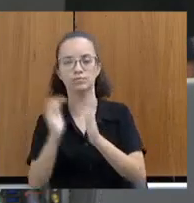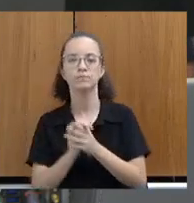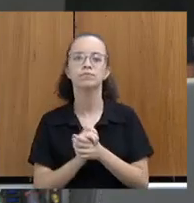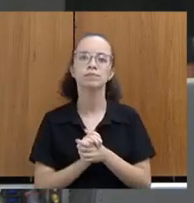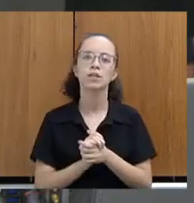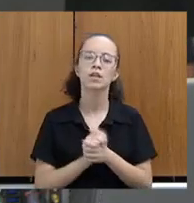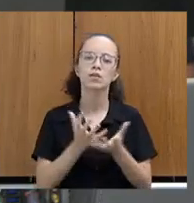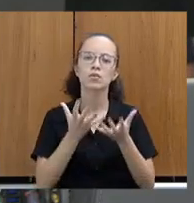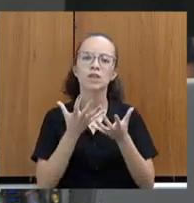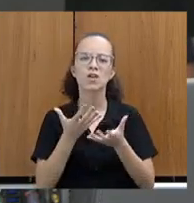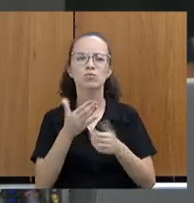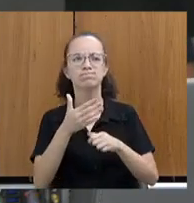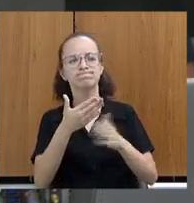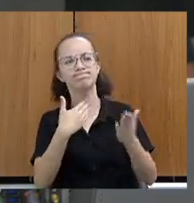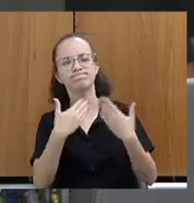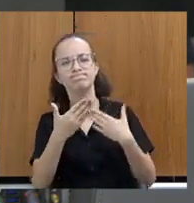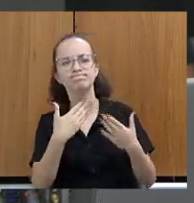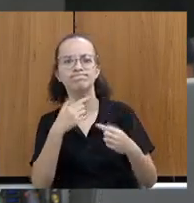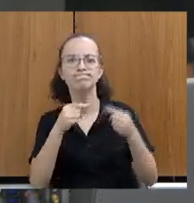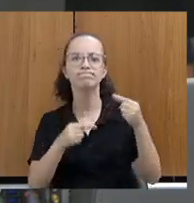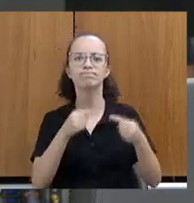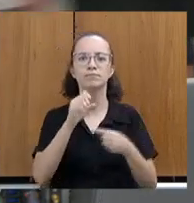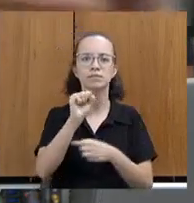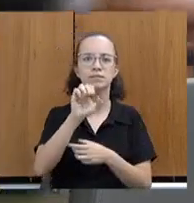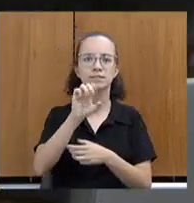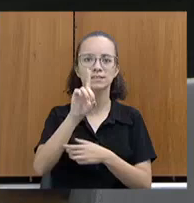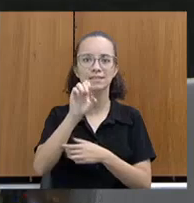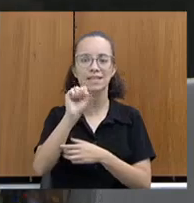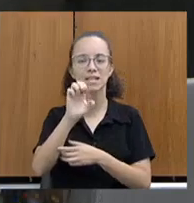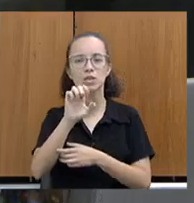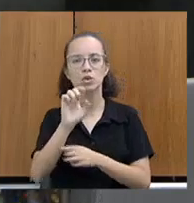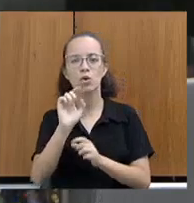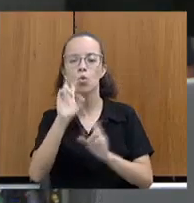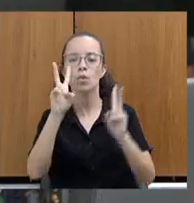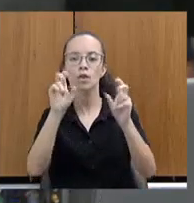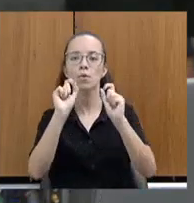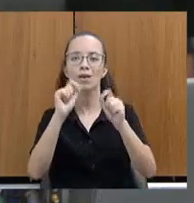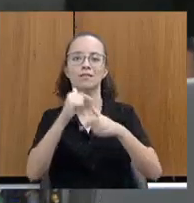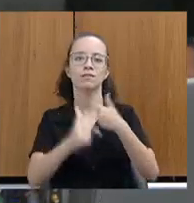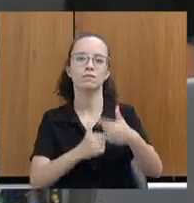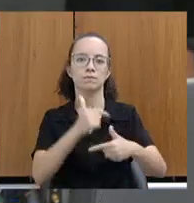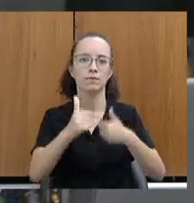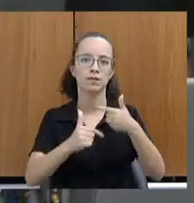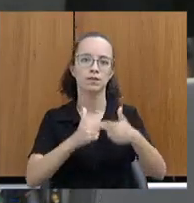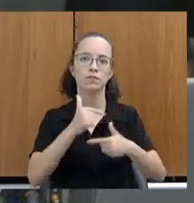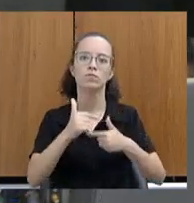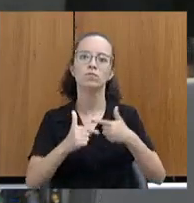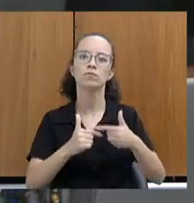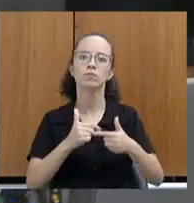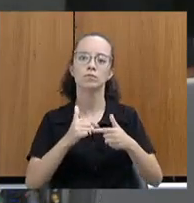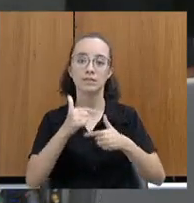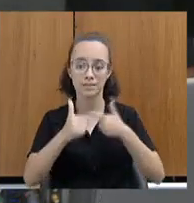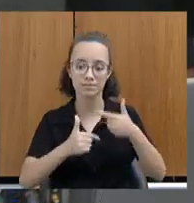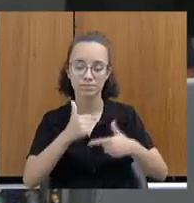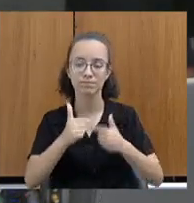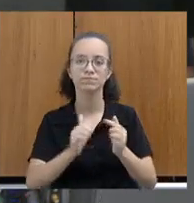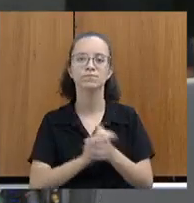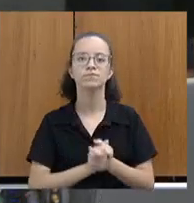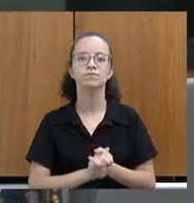querendo discutir alguma coisa através da CEDESN em relação ao trabalho, em relação à questão do trabalho.